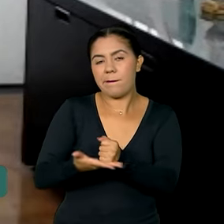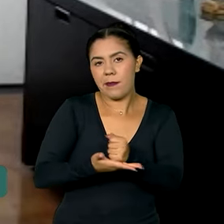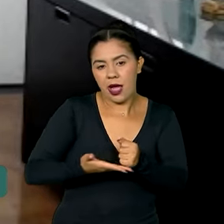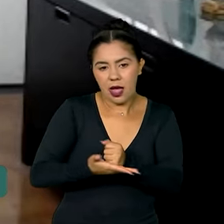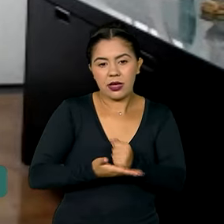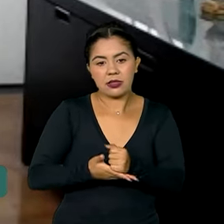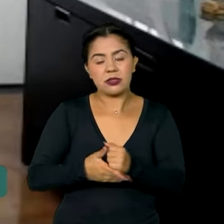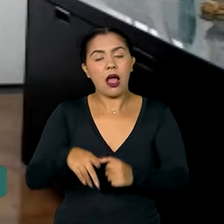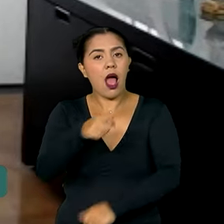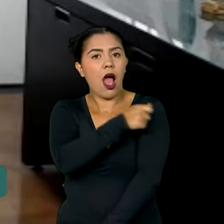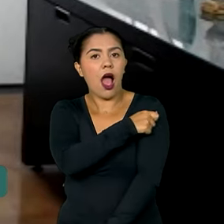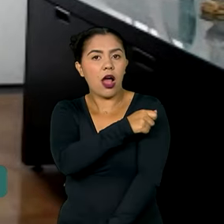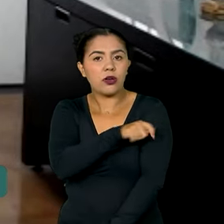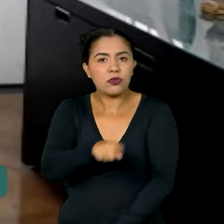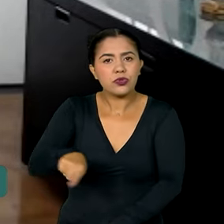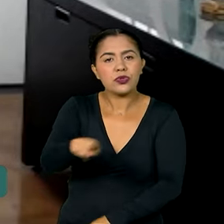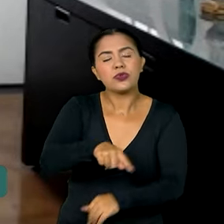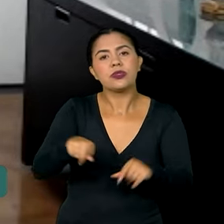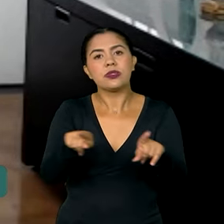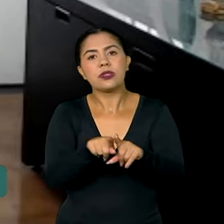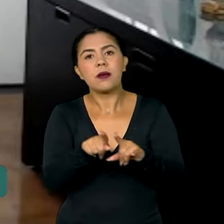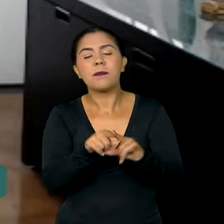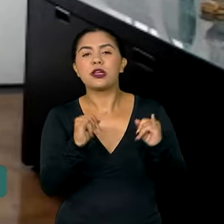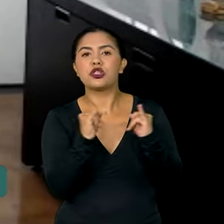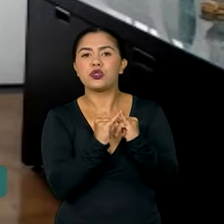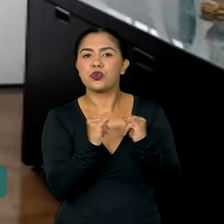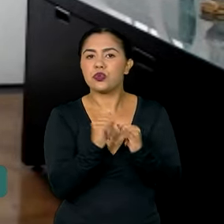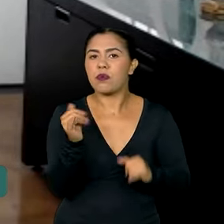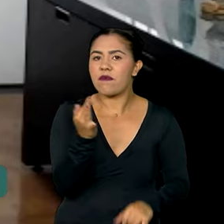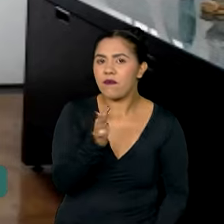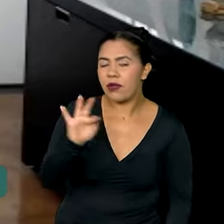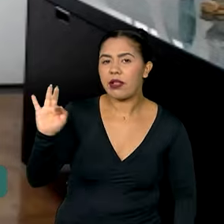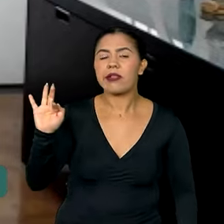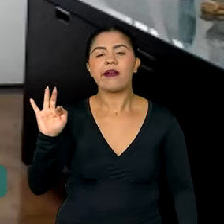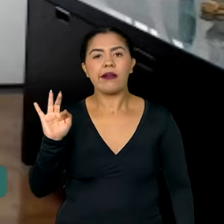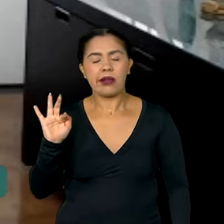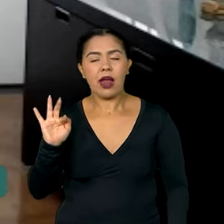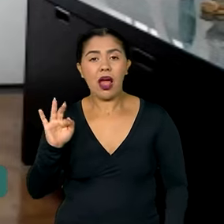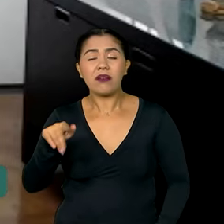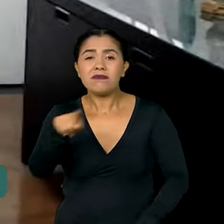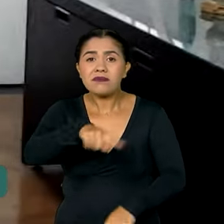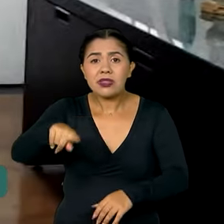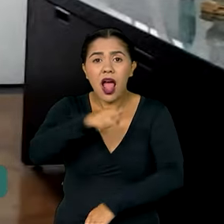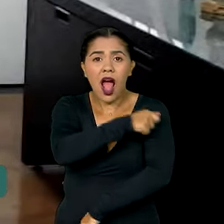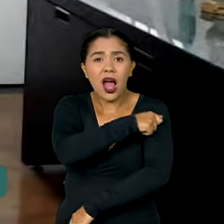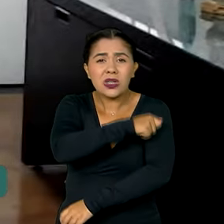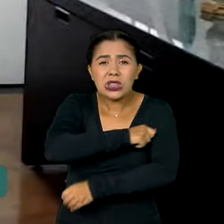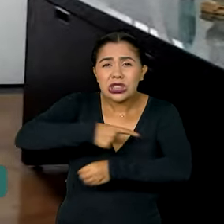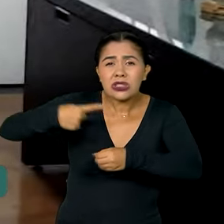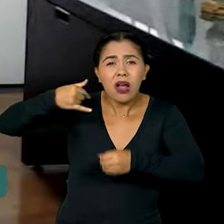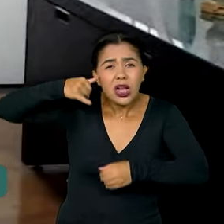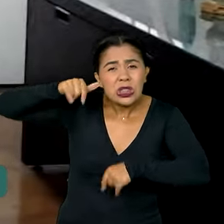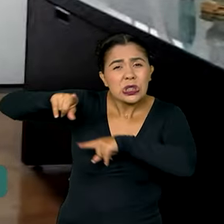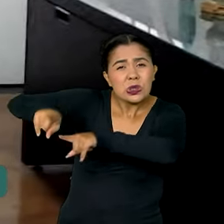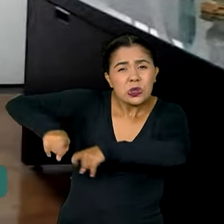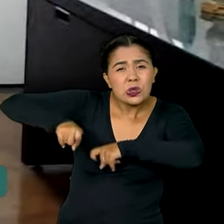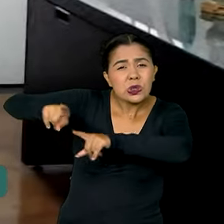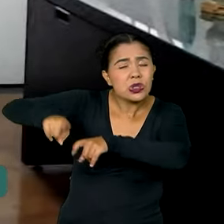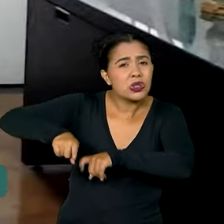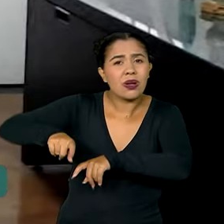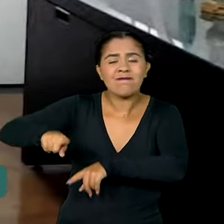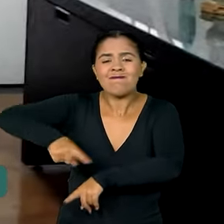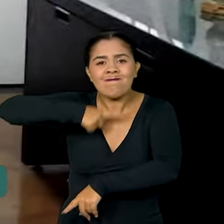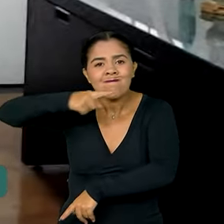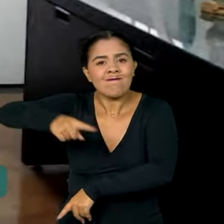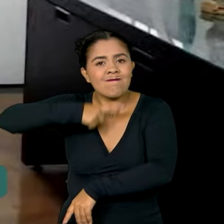os nossos alunos dos institutos federais, muitos desses alunos que são da zona rural não conseguem acessar institutos